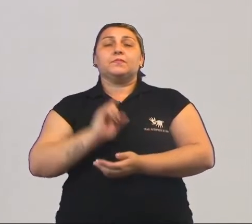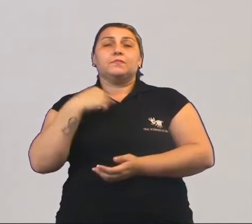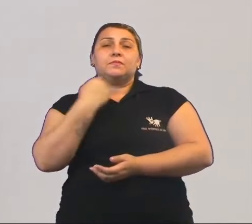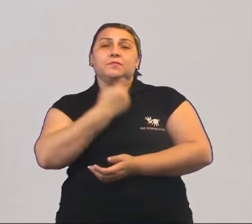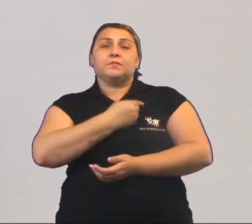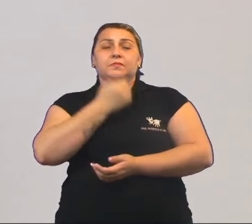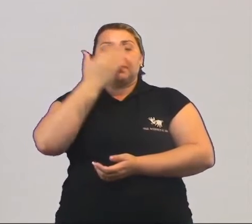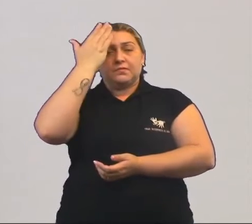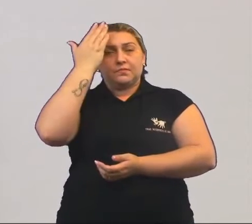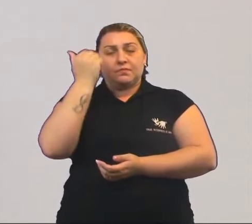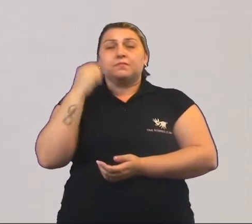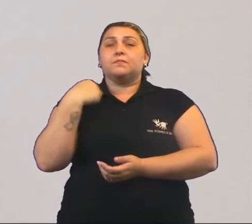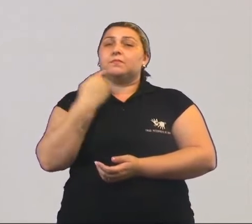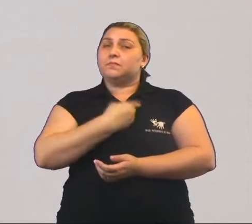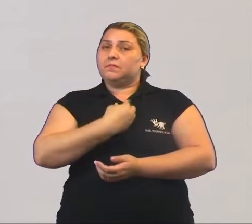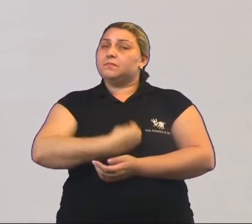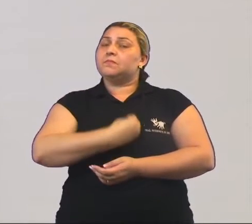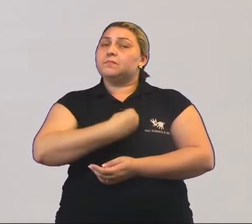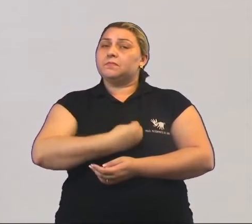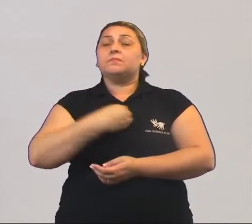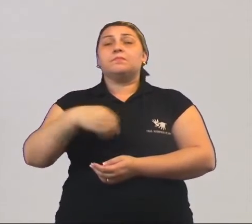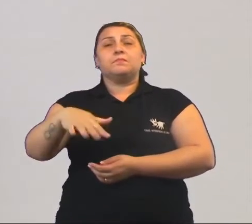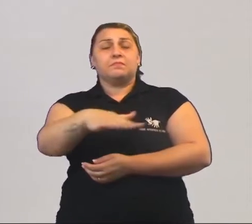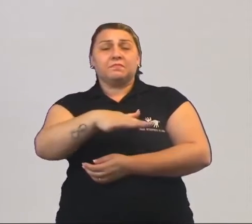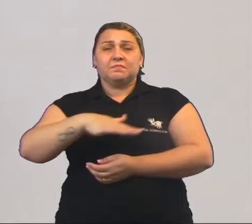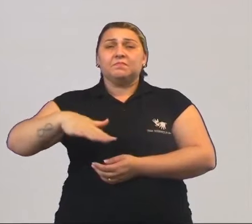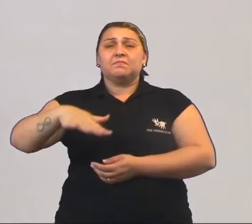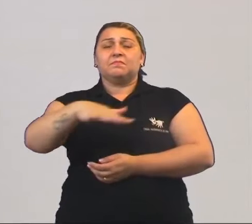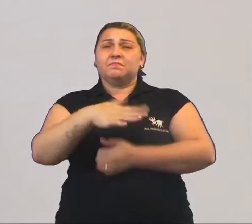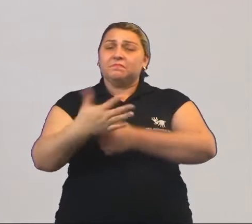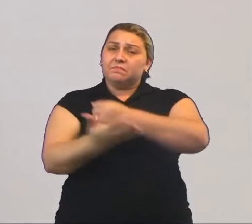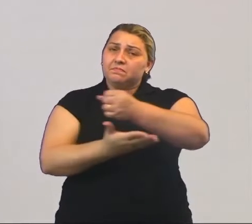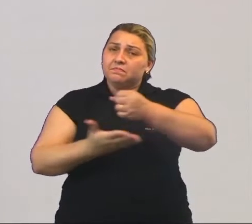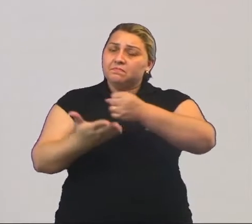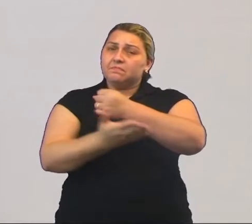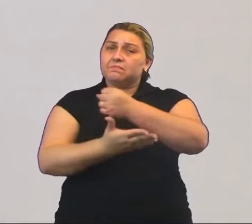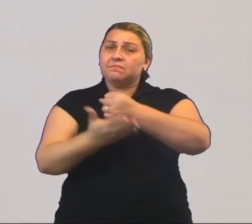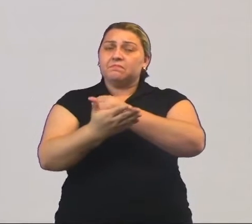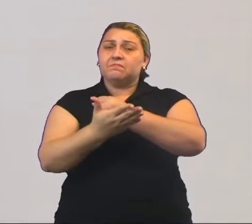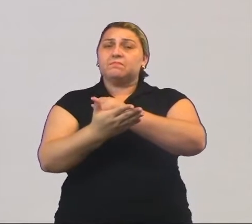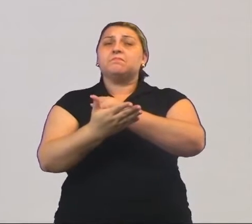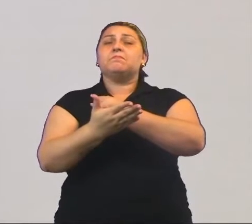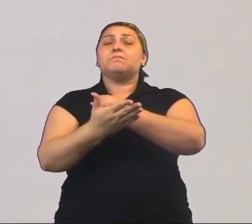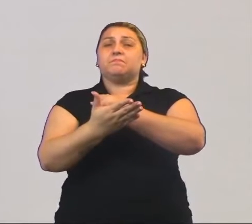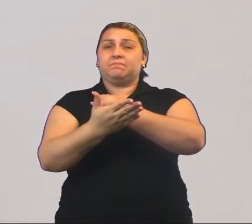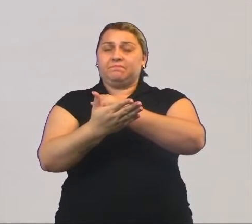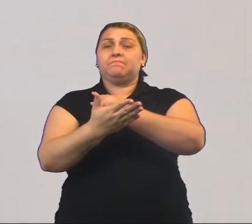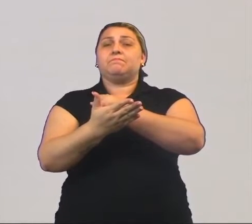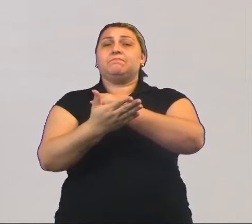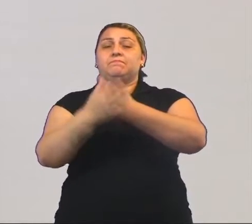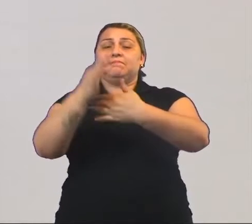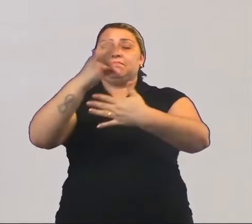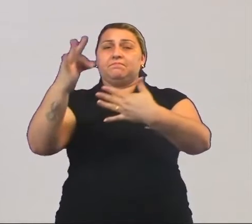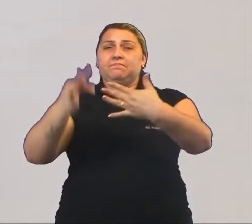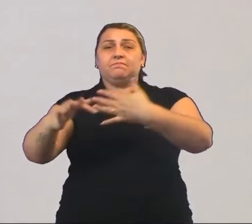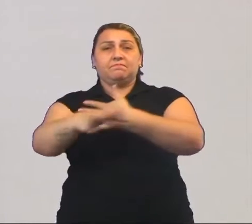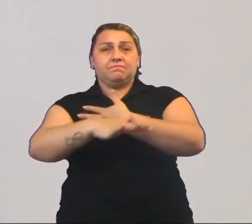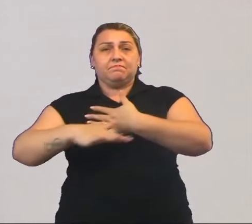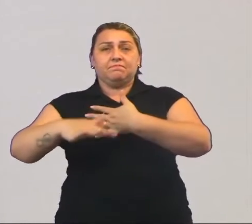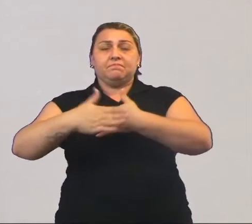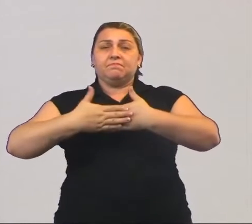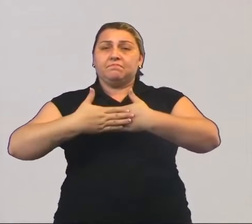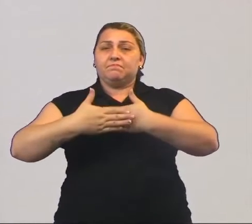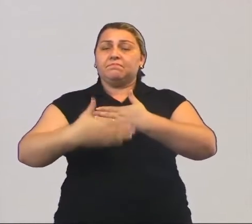Nós sabemos que nós vivemos em uma sociedade baseada em classes sociais. A partir do